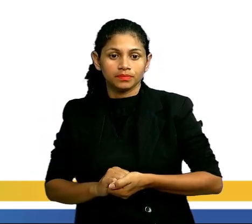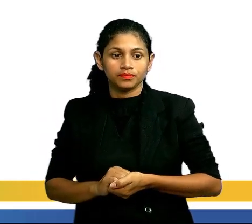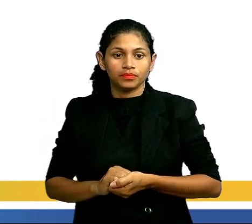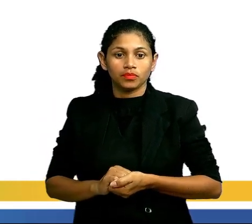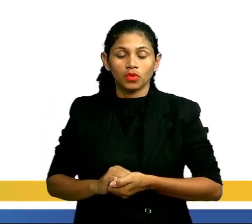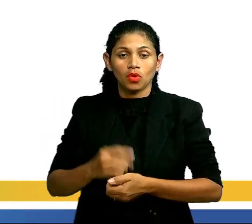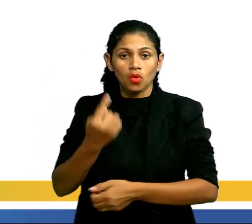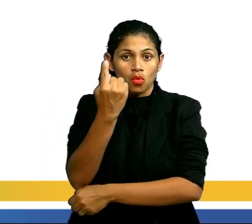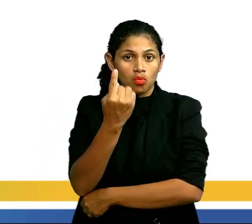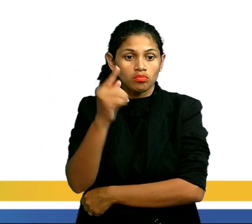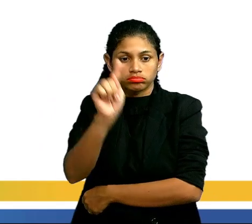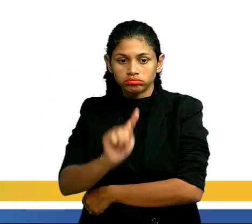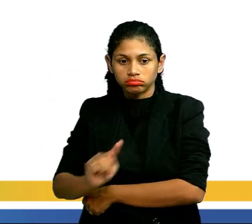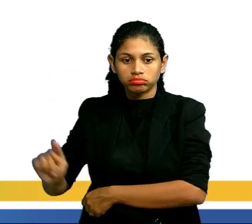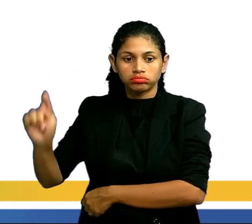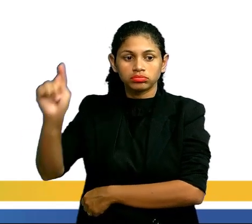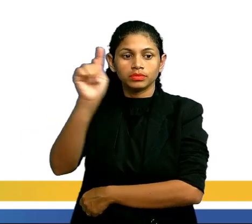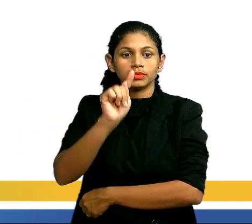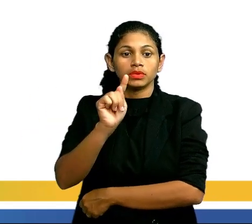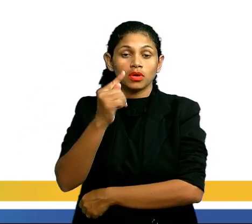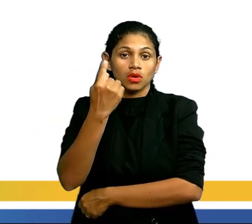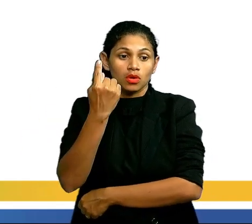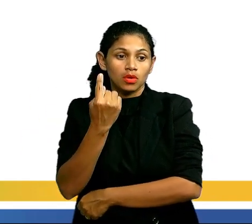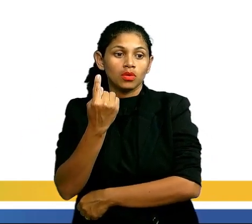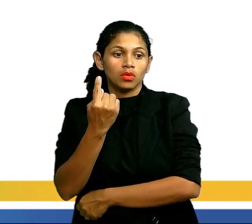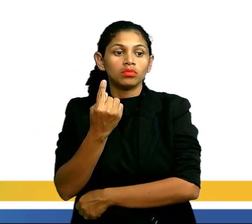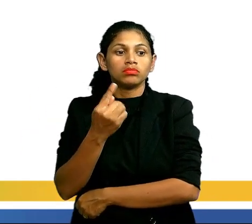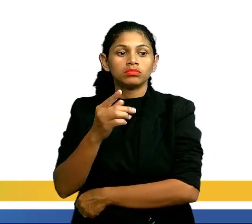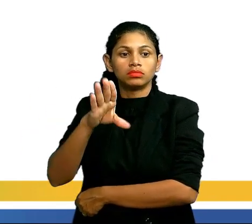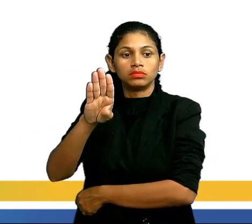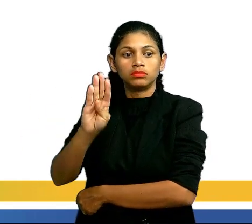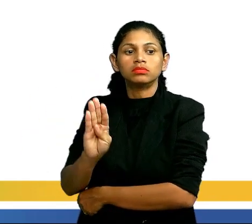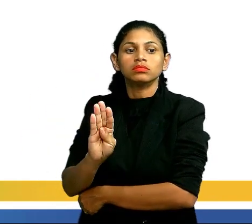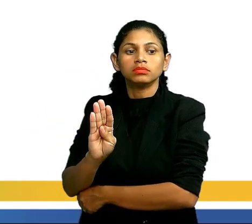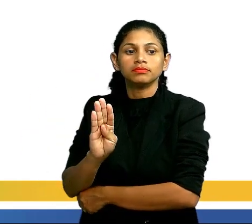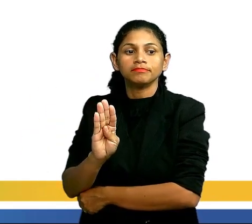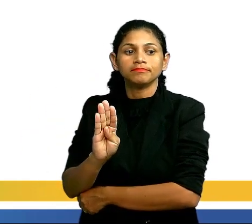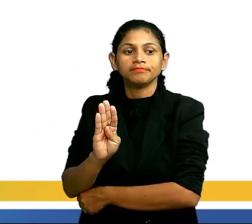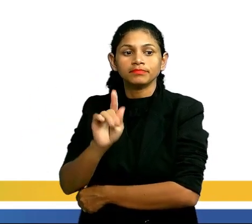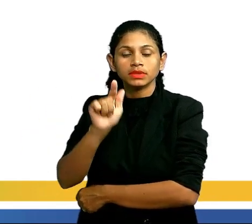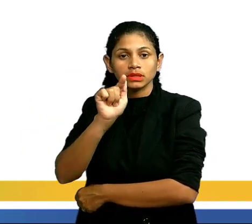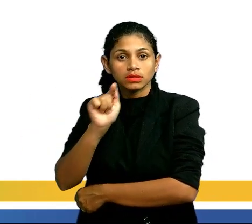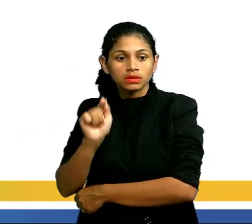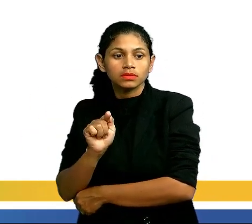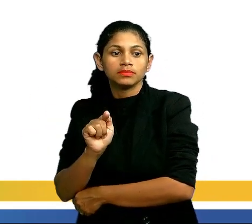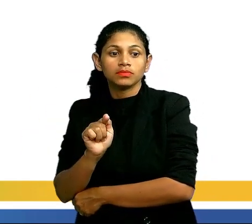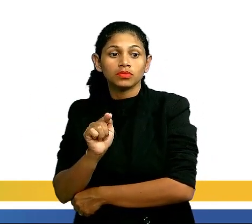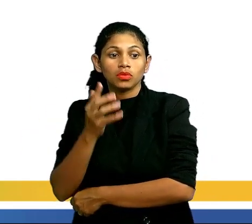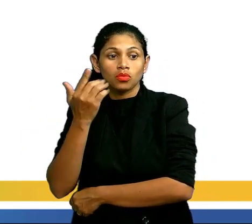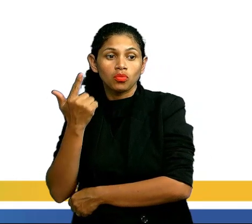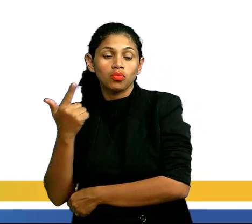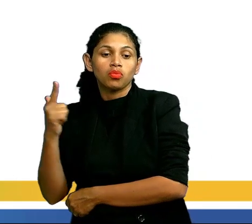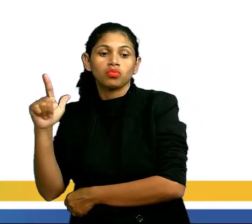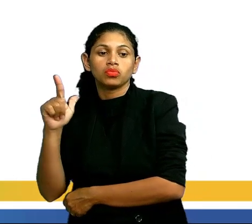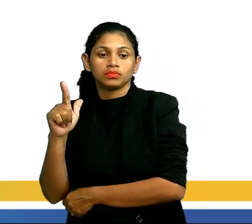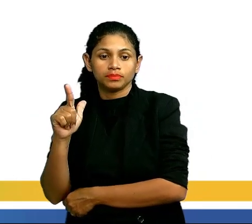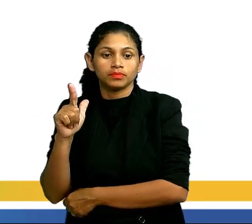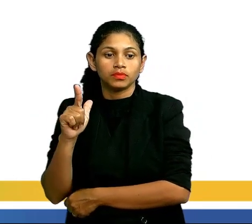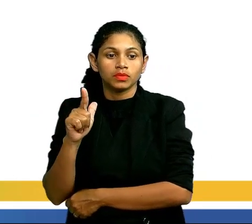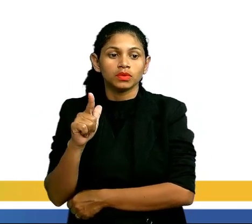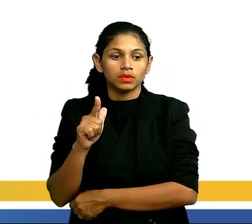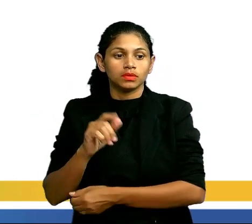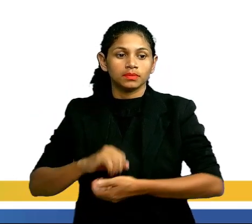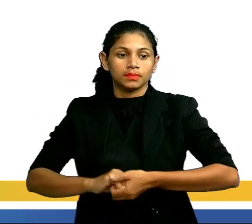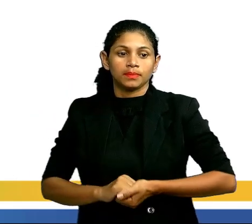benzeno. Se for em dois anéis, ele pode ser chamado de naftaleno e três anéis antraceno.